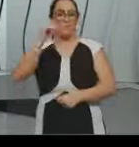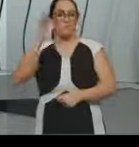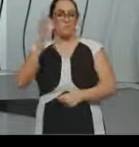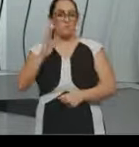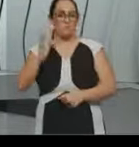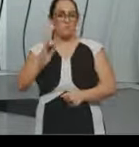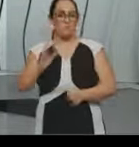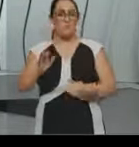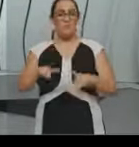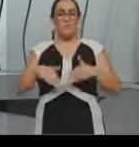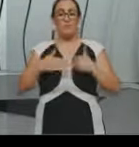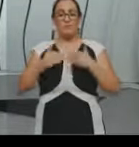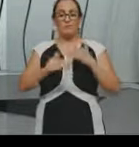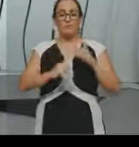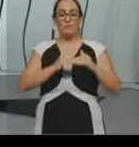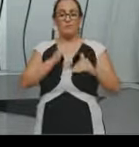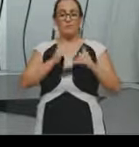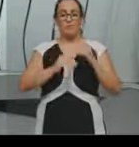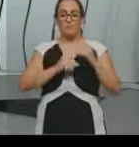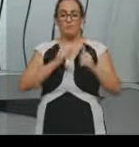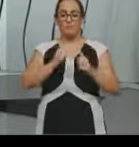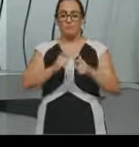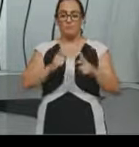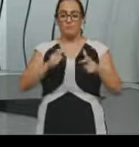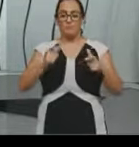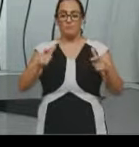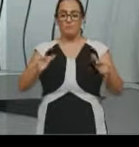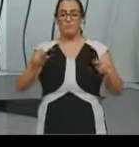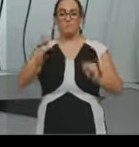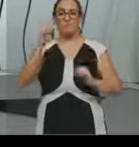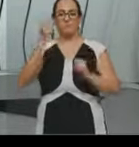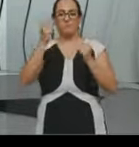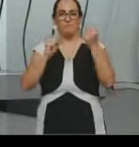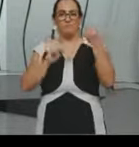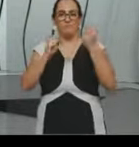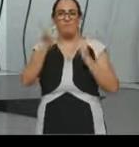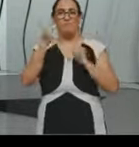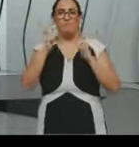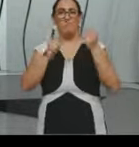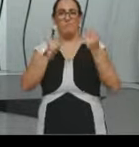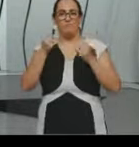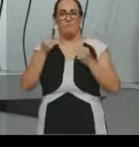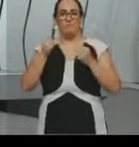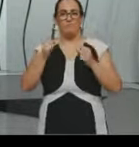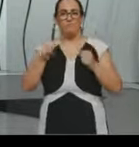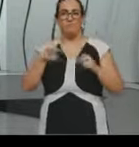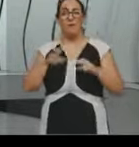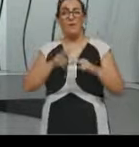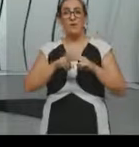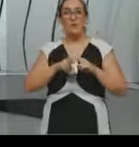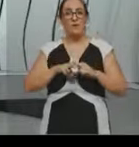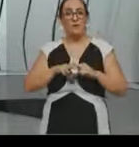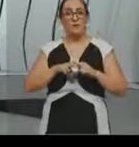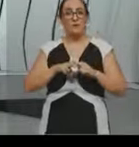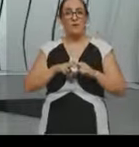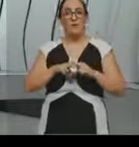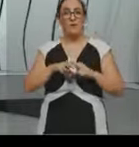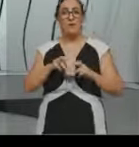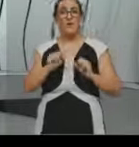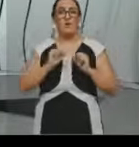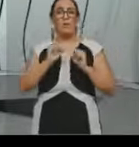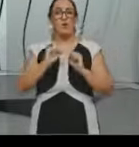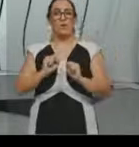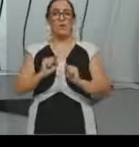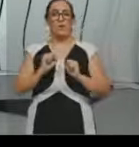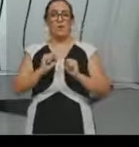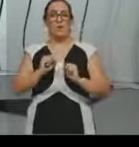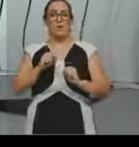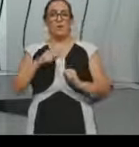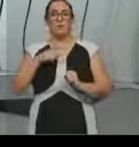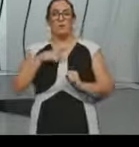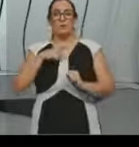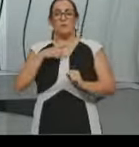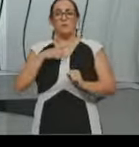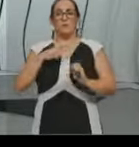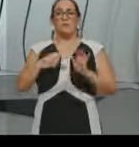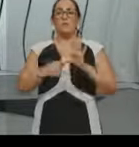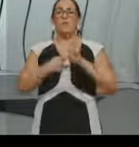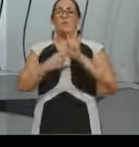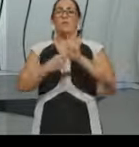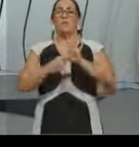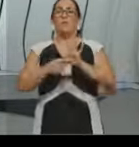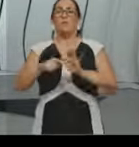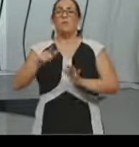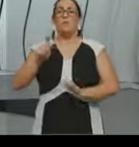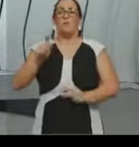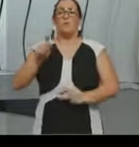indústria e há um crescimento também das outras operárias. Então, estando no poder, a gente vai ter aí uma atuação do Getúlio